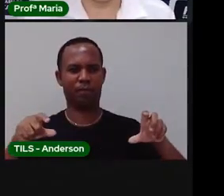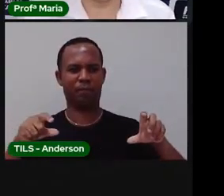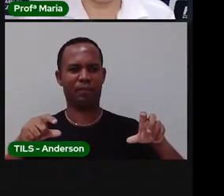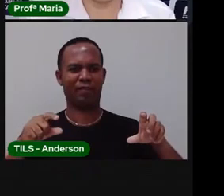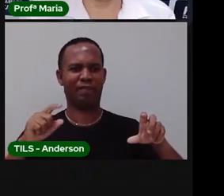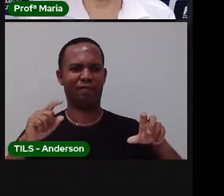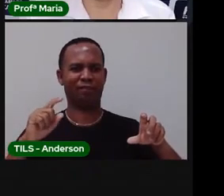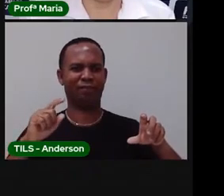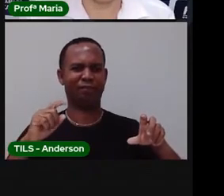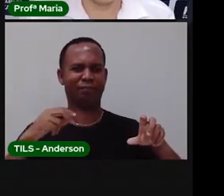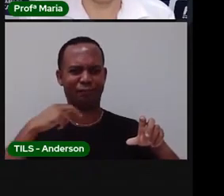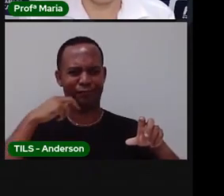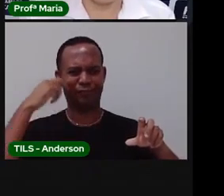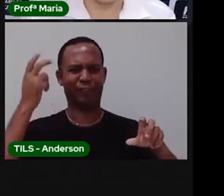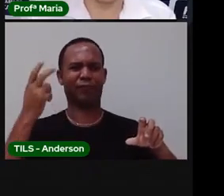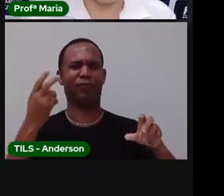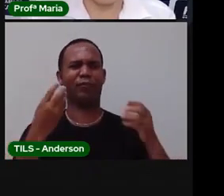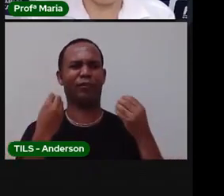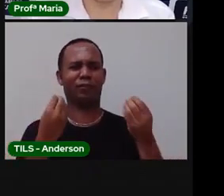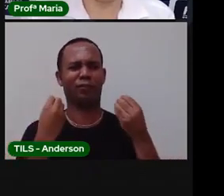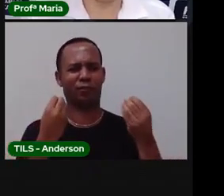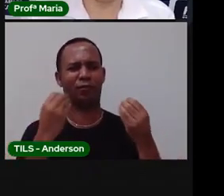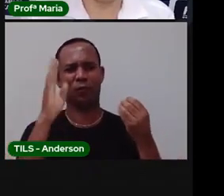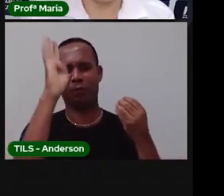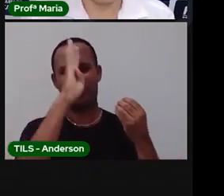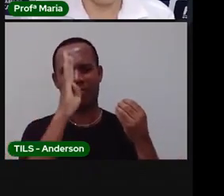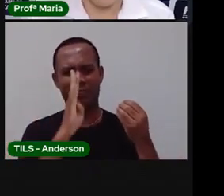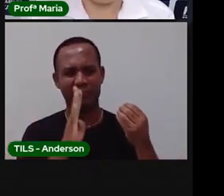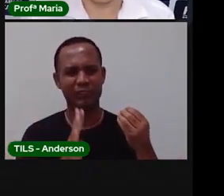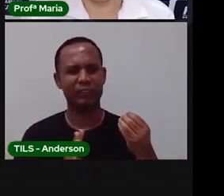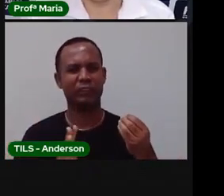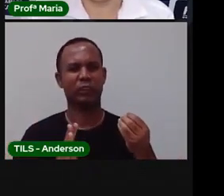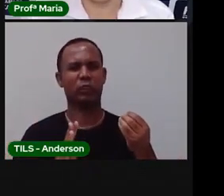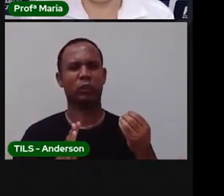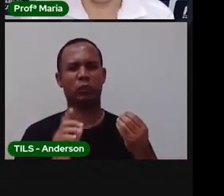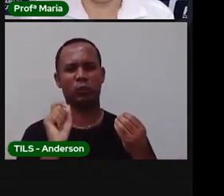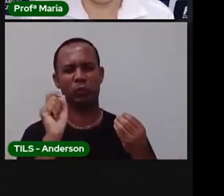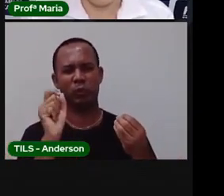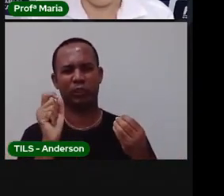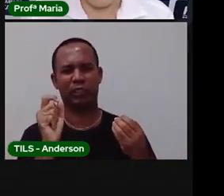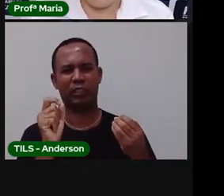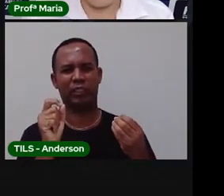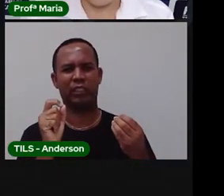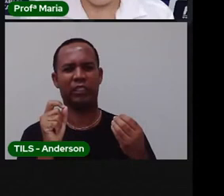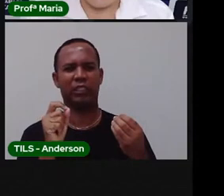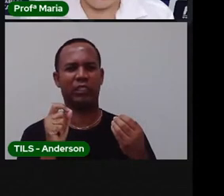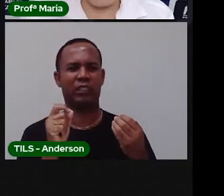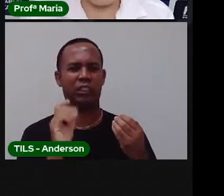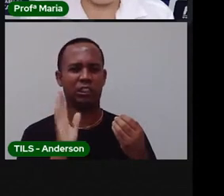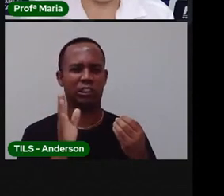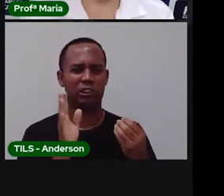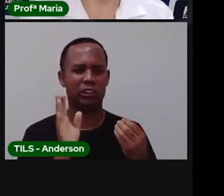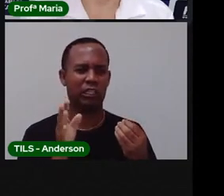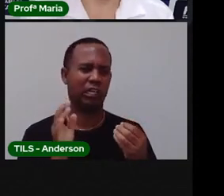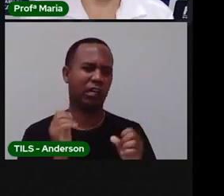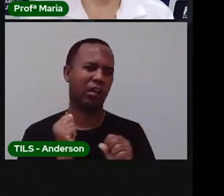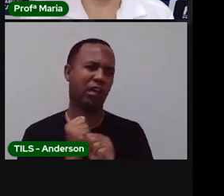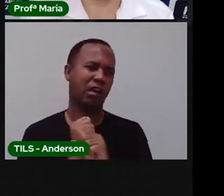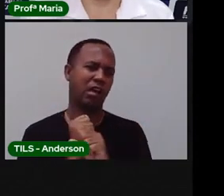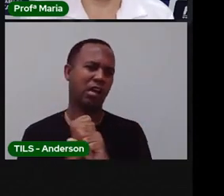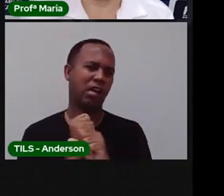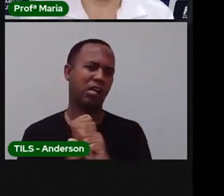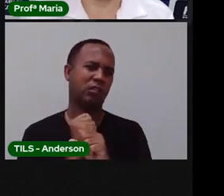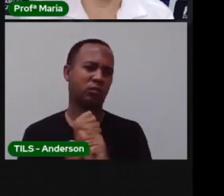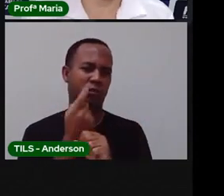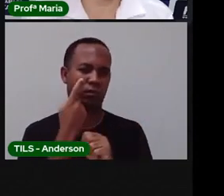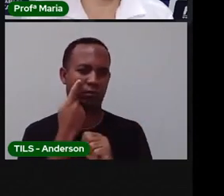Em pleno século, quê? Aí tem o algarismo romano. Apareceu já no início do slide, tá? Fica aí